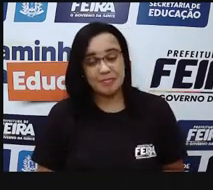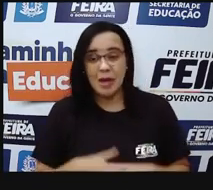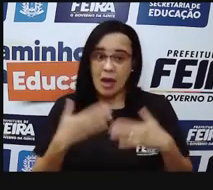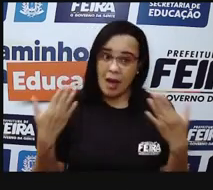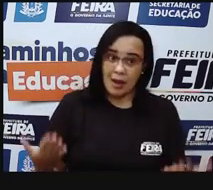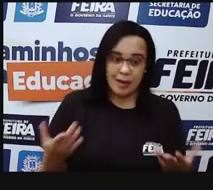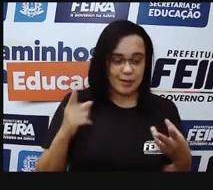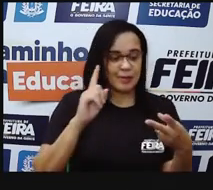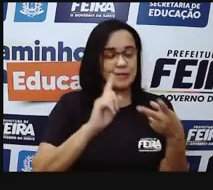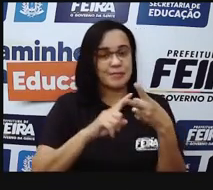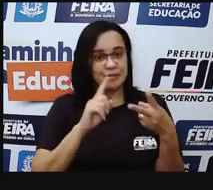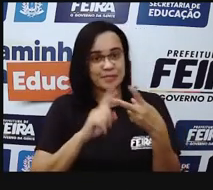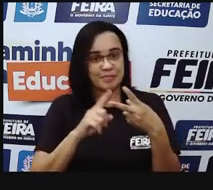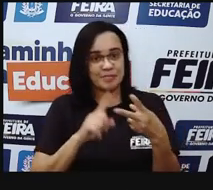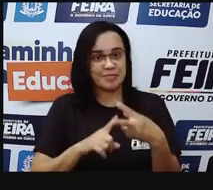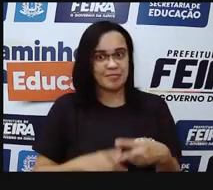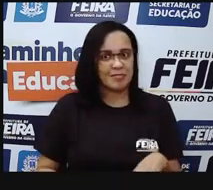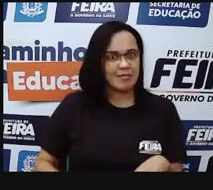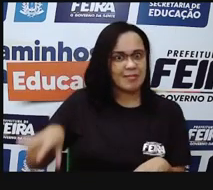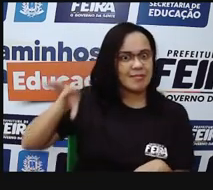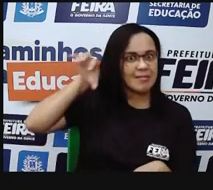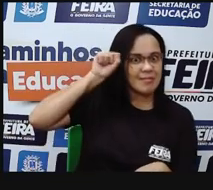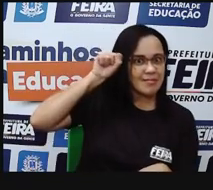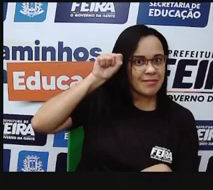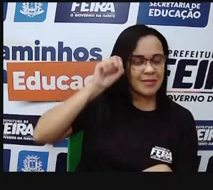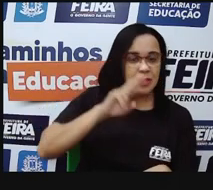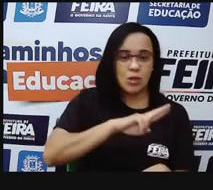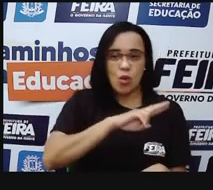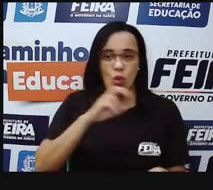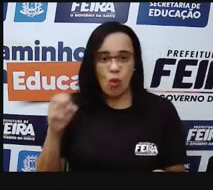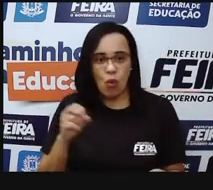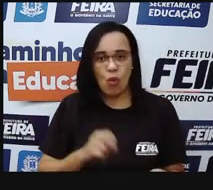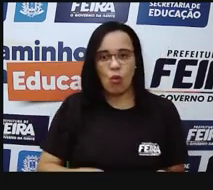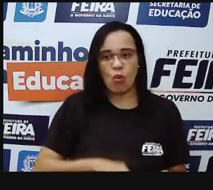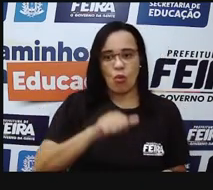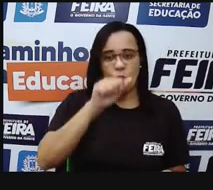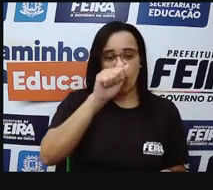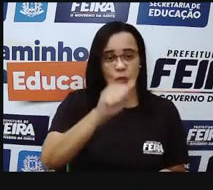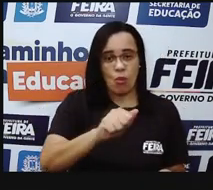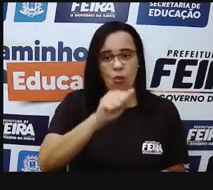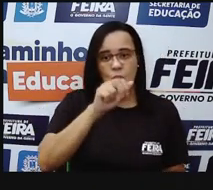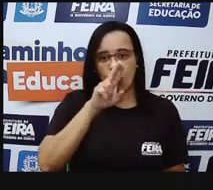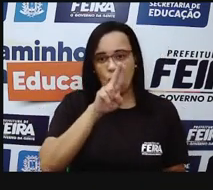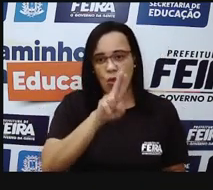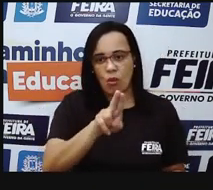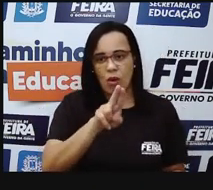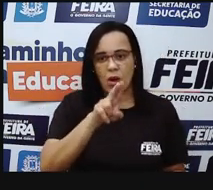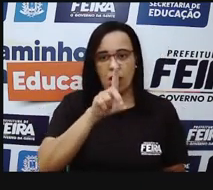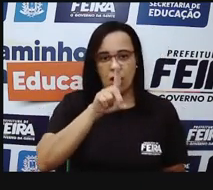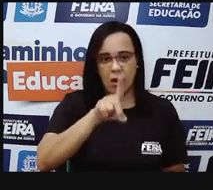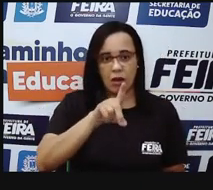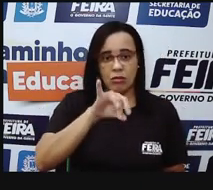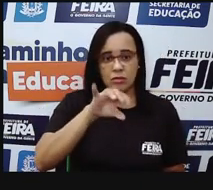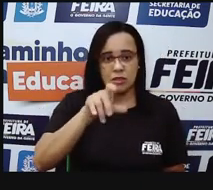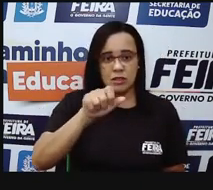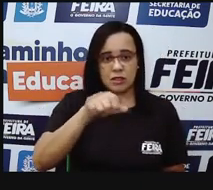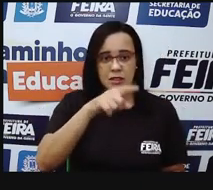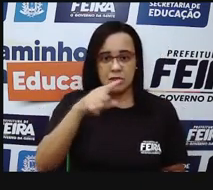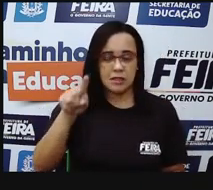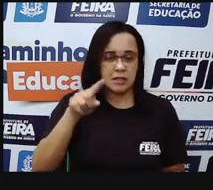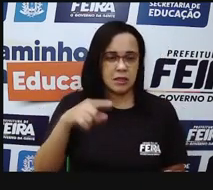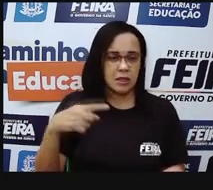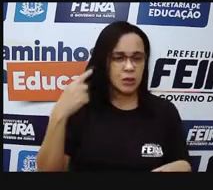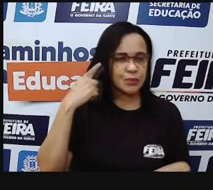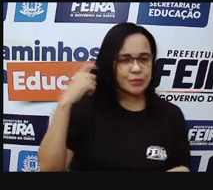sentido, que é o sentido da audição. E aí, olha o Bob Esponja ouvindo sua música, e o que que